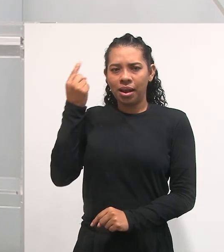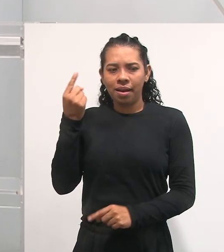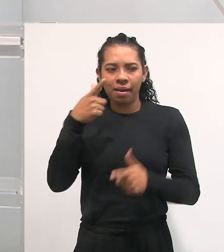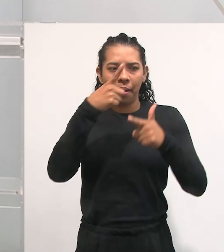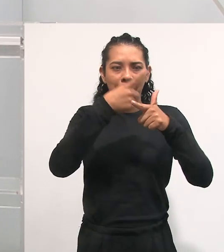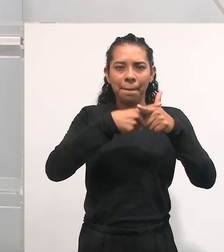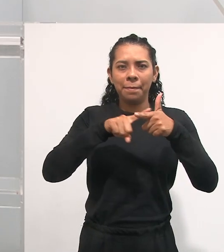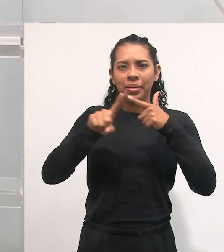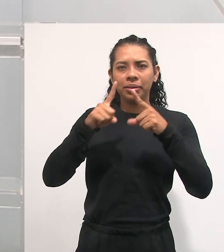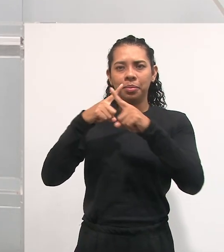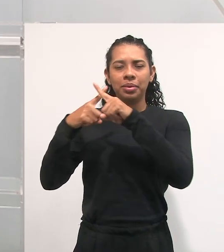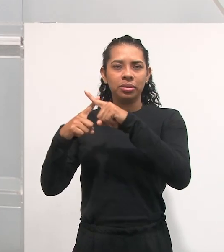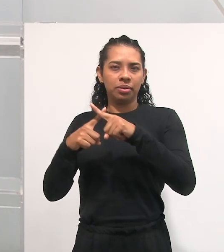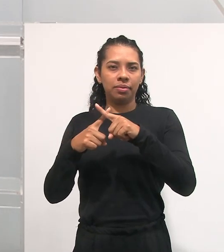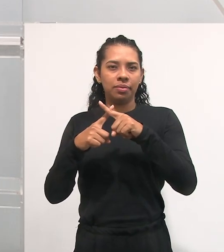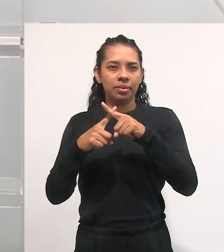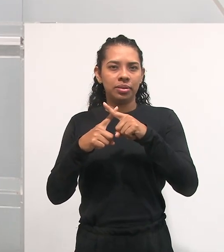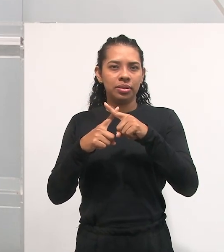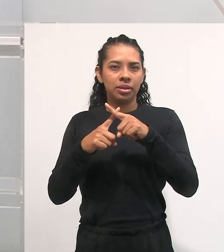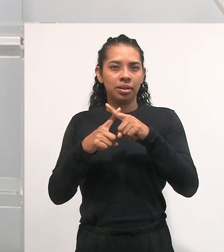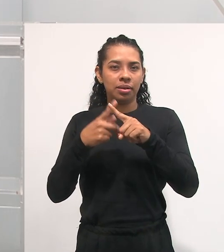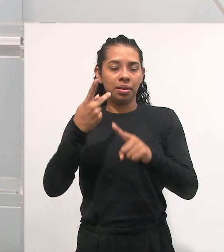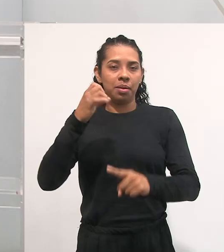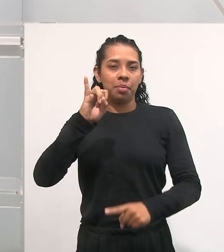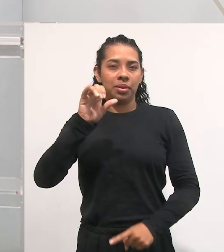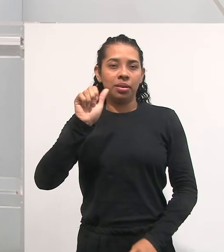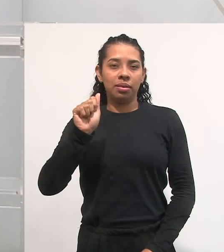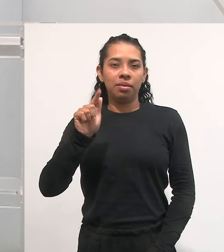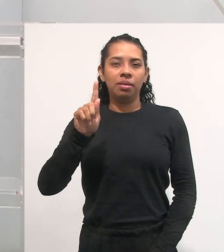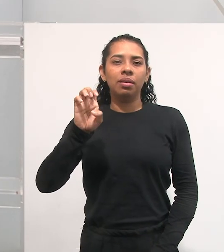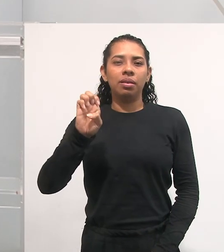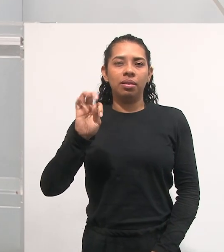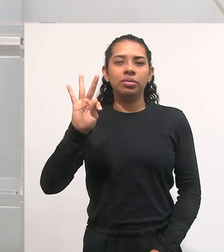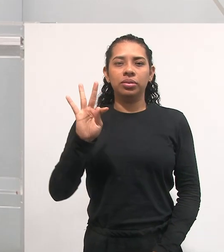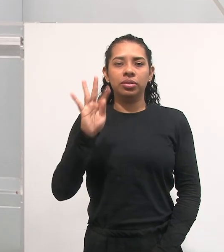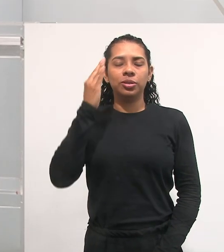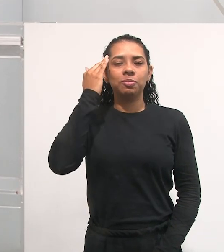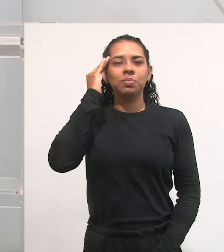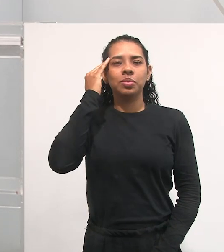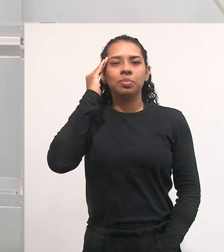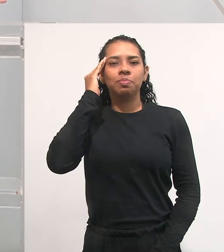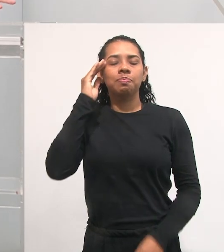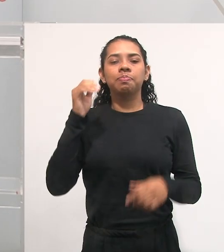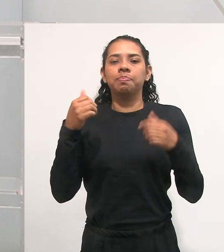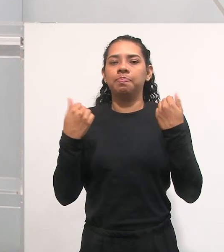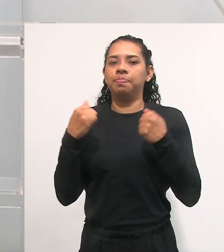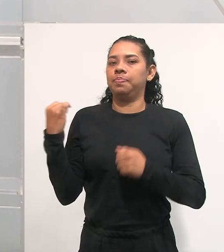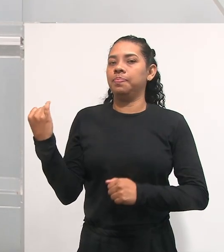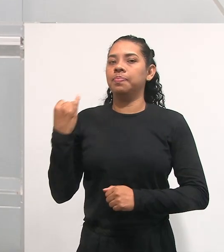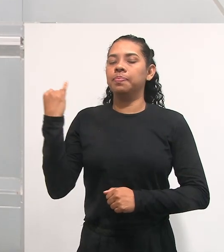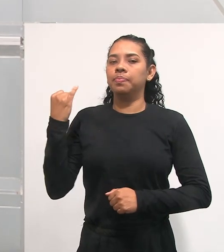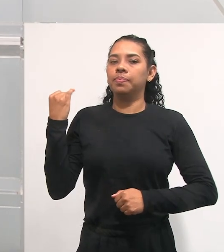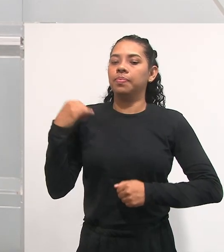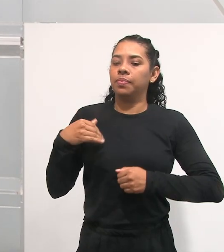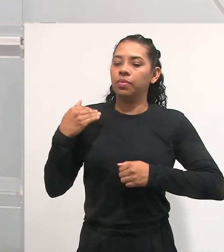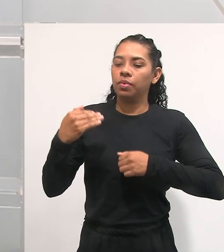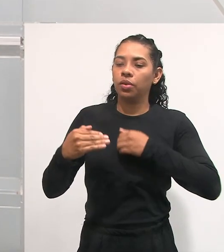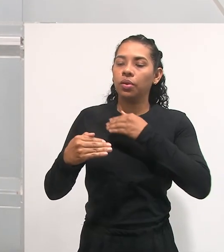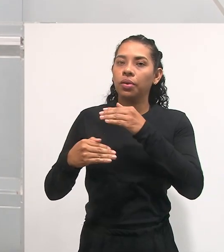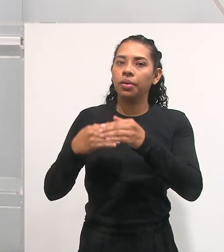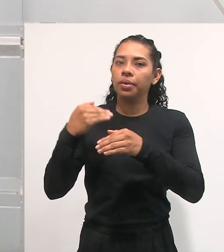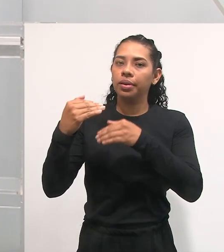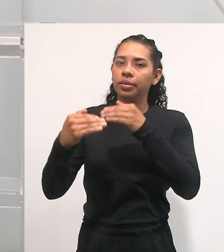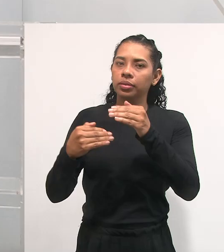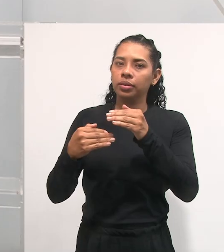dessa análise, ele entendeu que o processo avaliativo também deveria considerar isso, essas etapas do desenvolvimento,